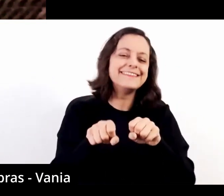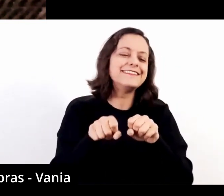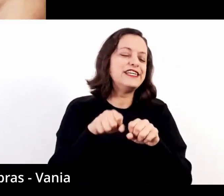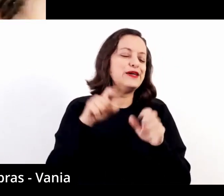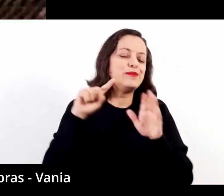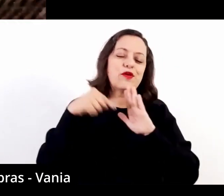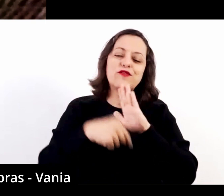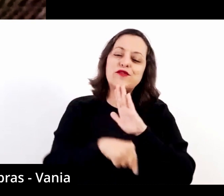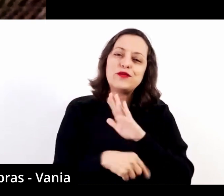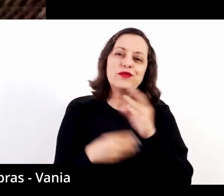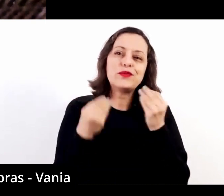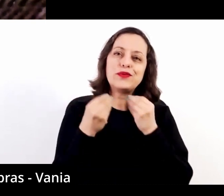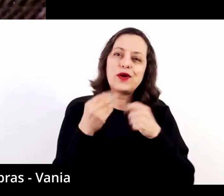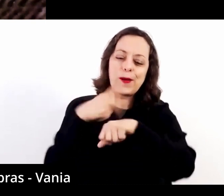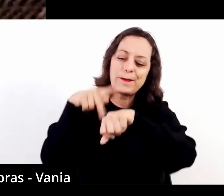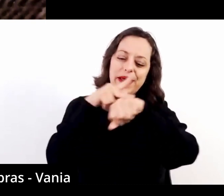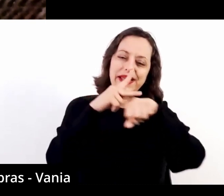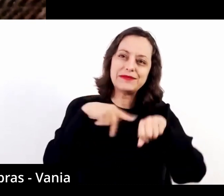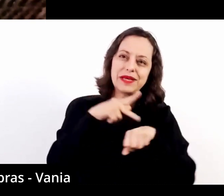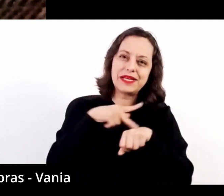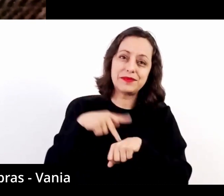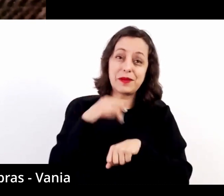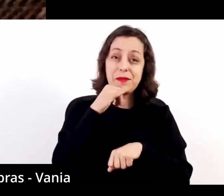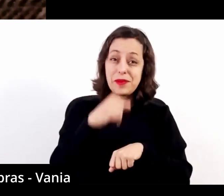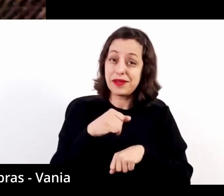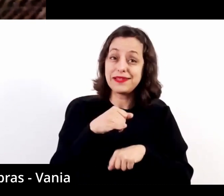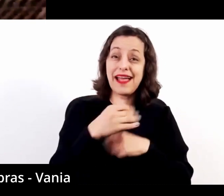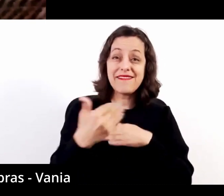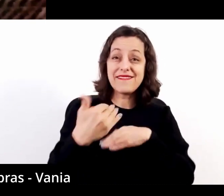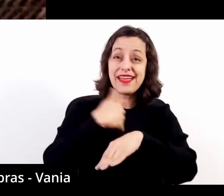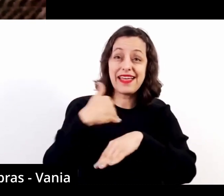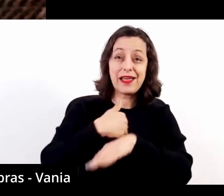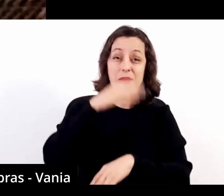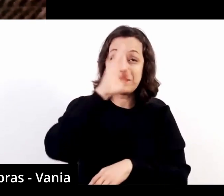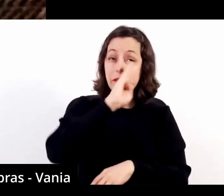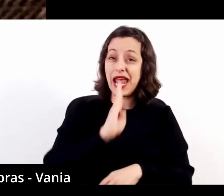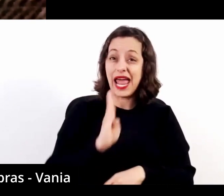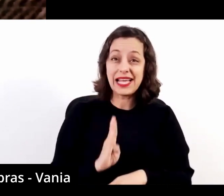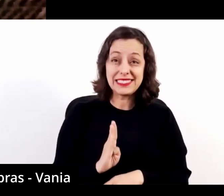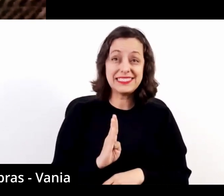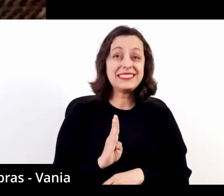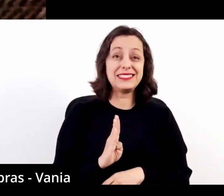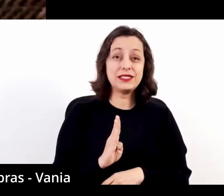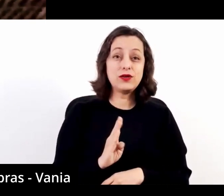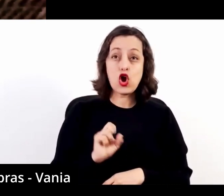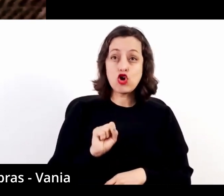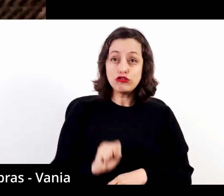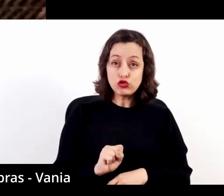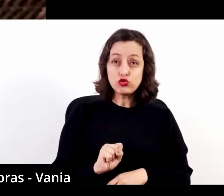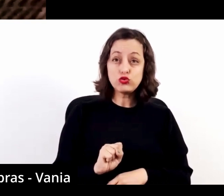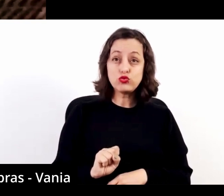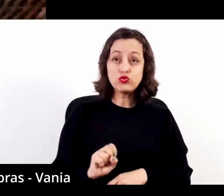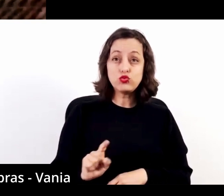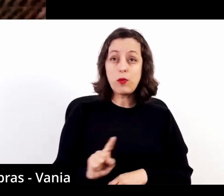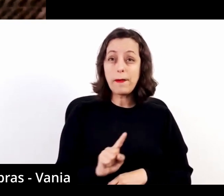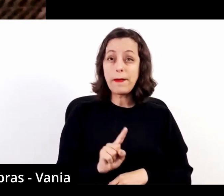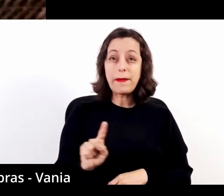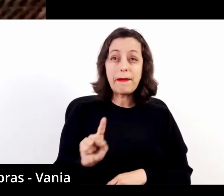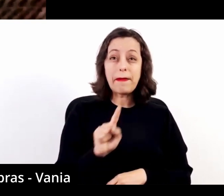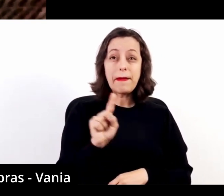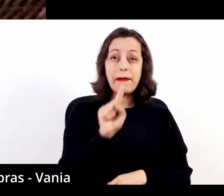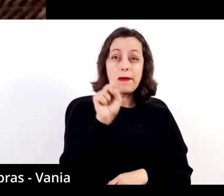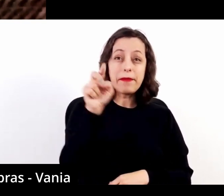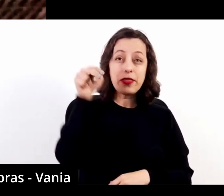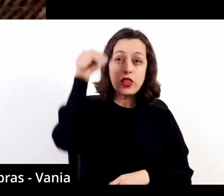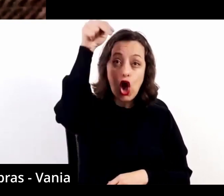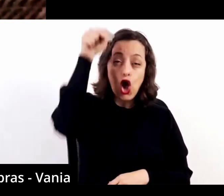dimensões profundas da América Latina. O Brasil, por exemplo, cruzou literalmente de sul a norte. Então, andou por